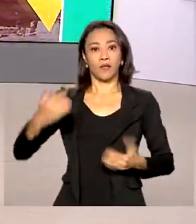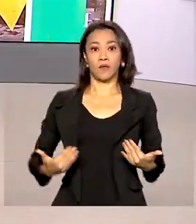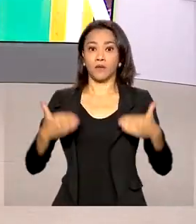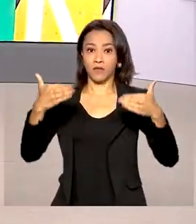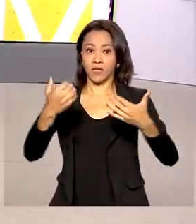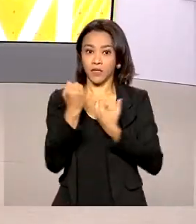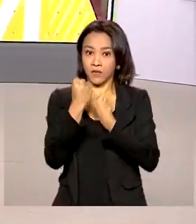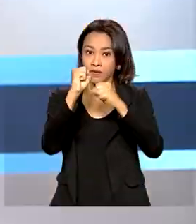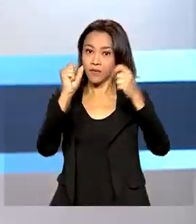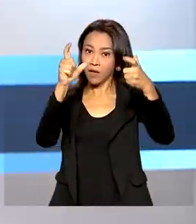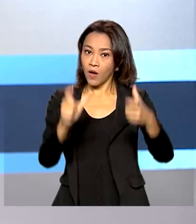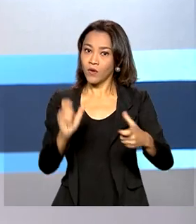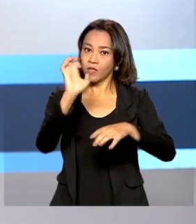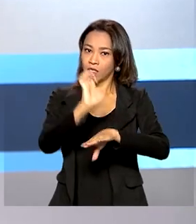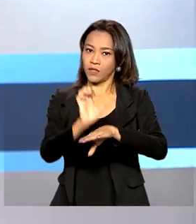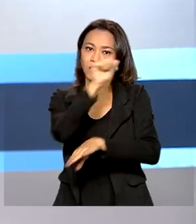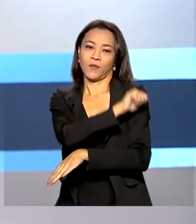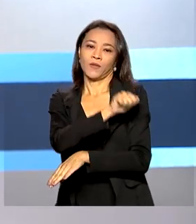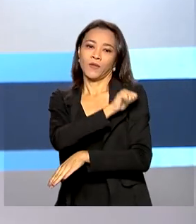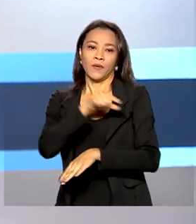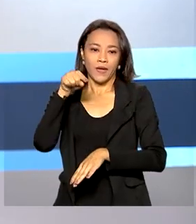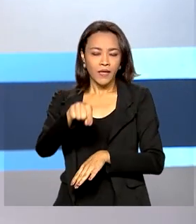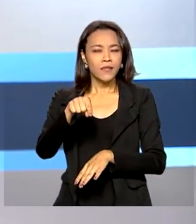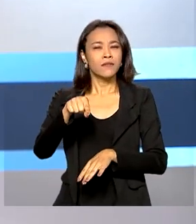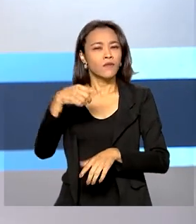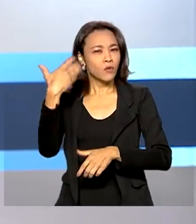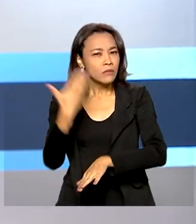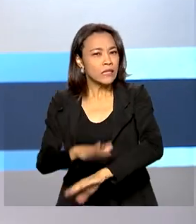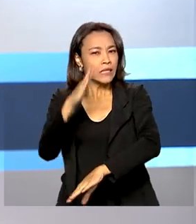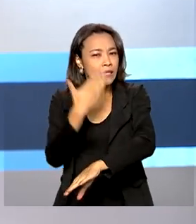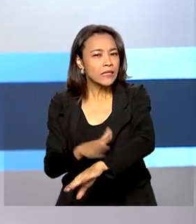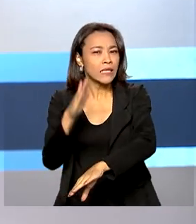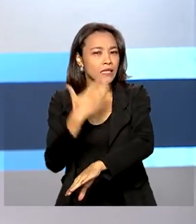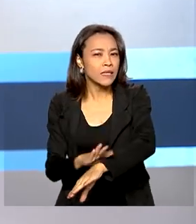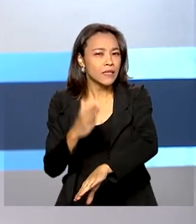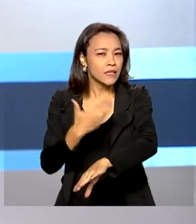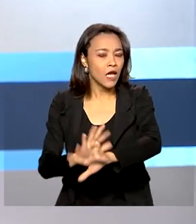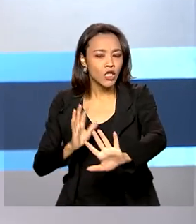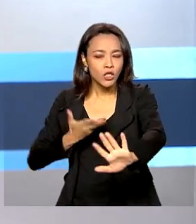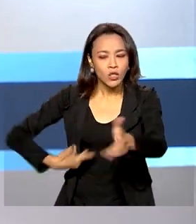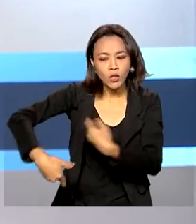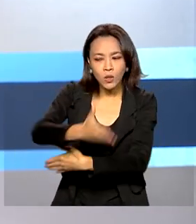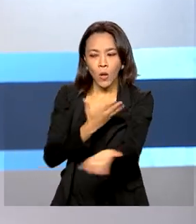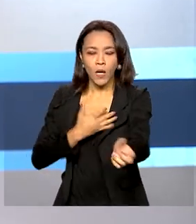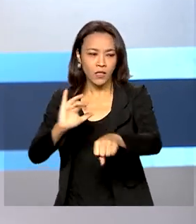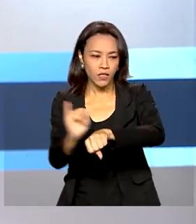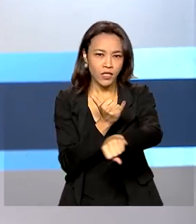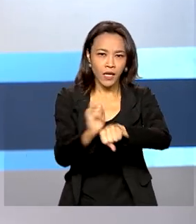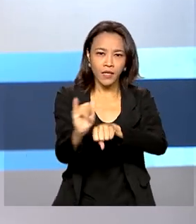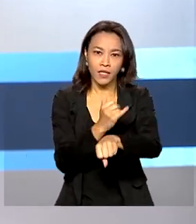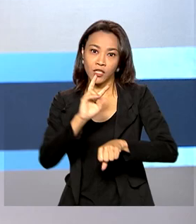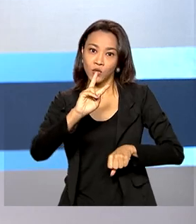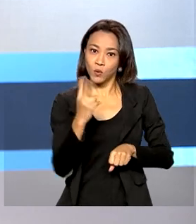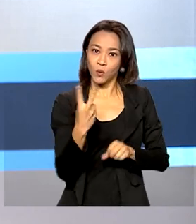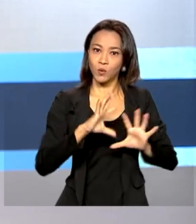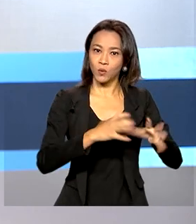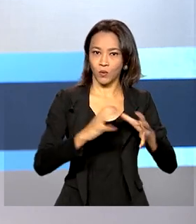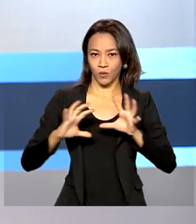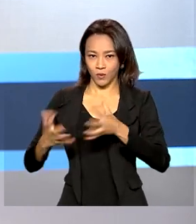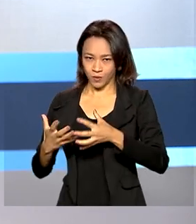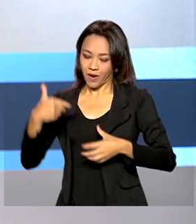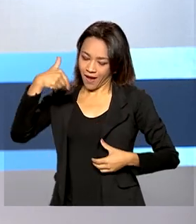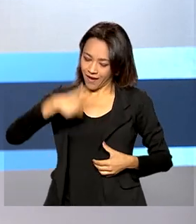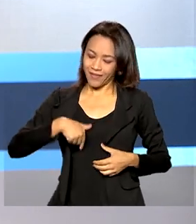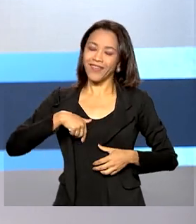Defesa no Rio de Janeiro. A ação foi um treinamento que permite a troca de táticas e técnicas entre as forças. A TV Brasil